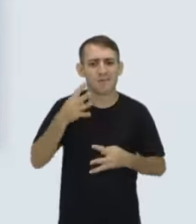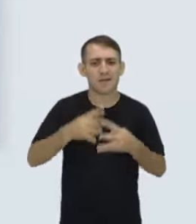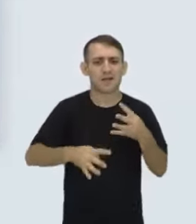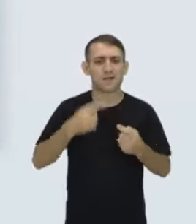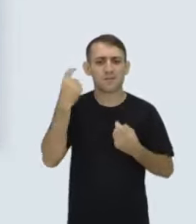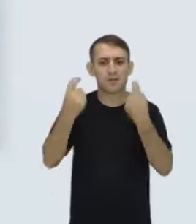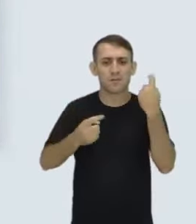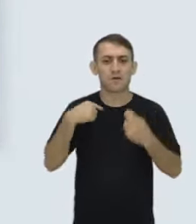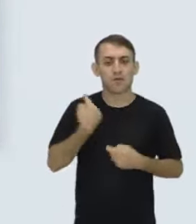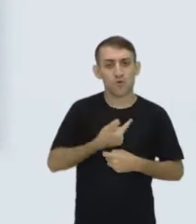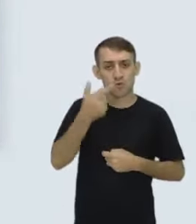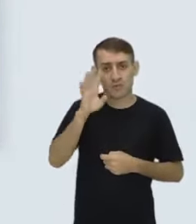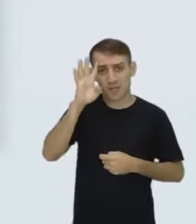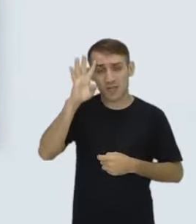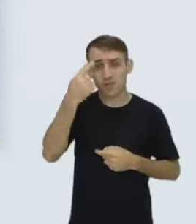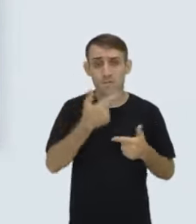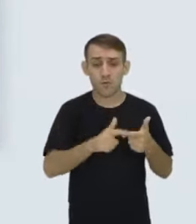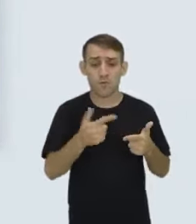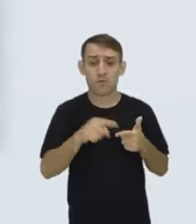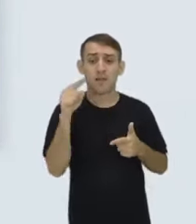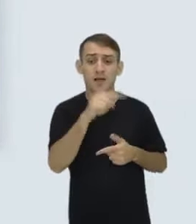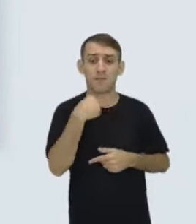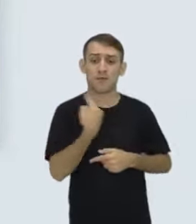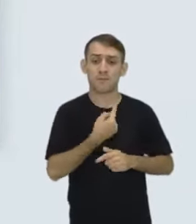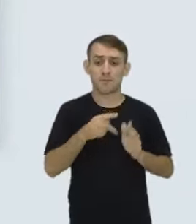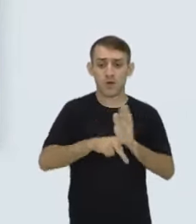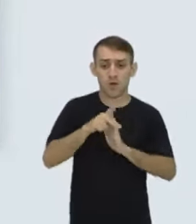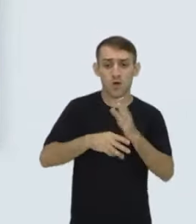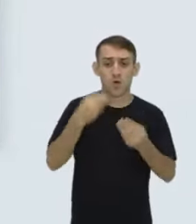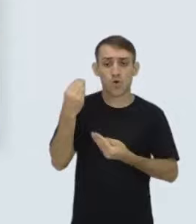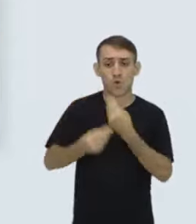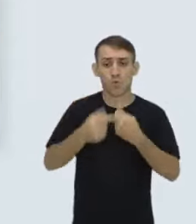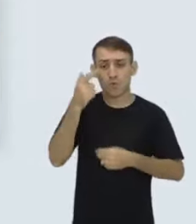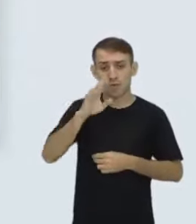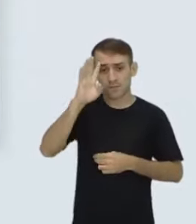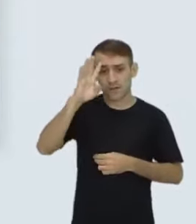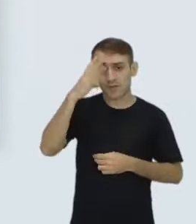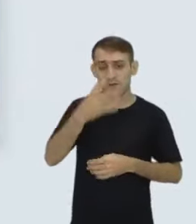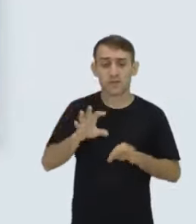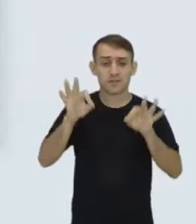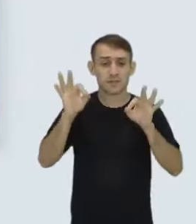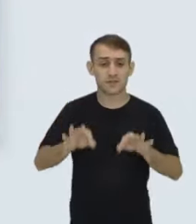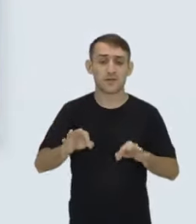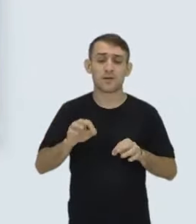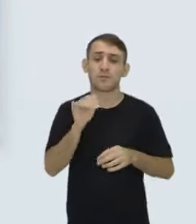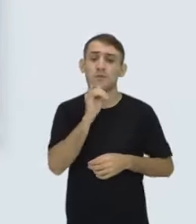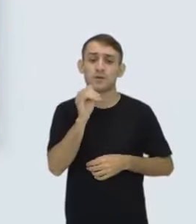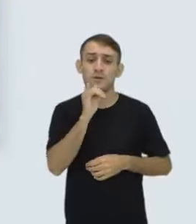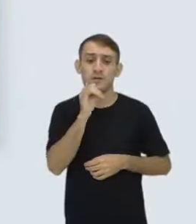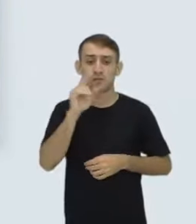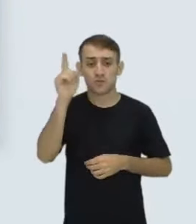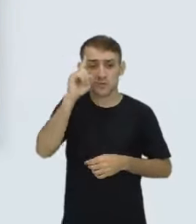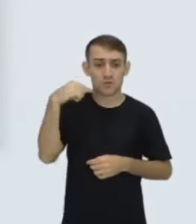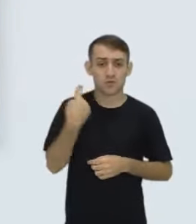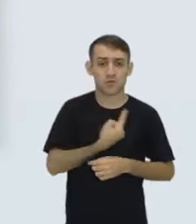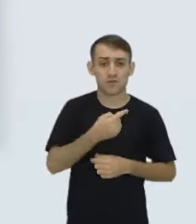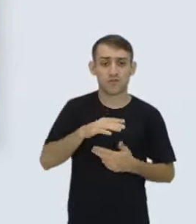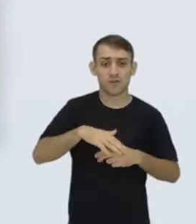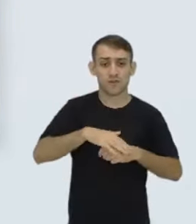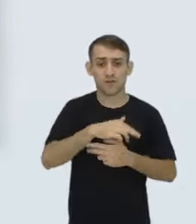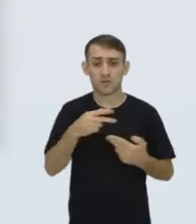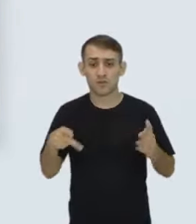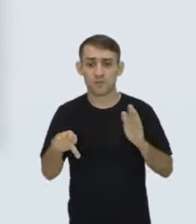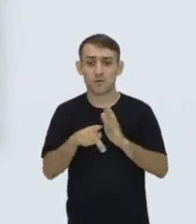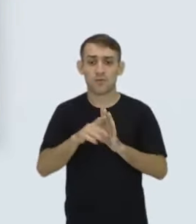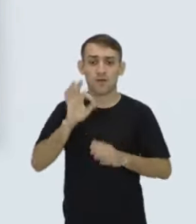eixo, pra você buscar uma solução pra aquilo, né? Pra você planejar uma solução e simplificar aquele problema. Por exemplo, se todo dia quando você acorda, você vai fazer o